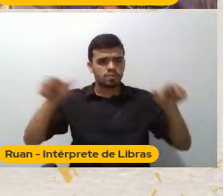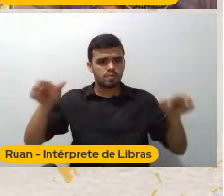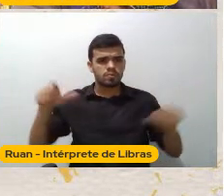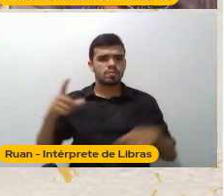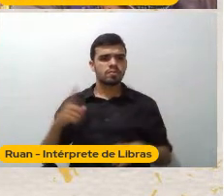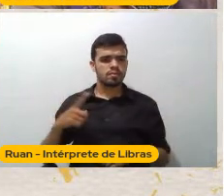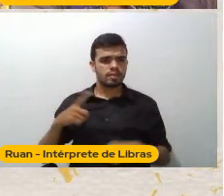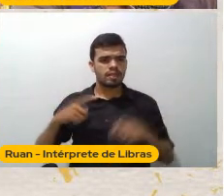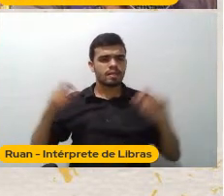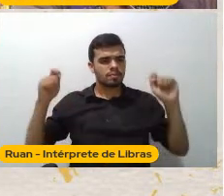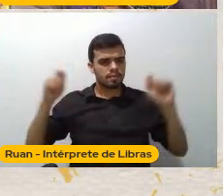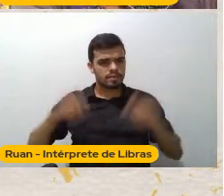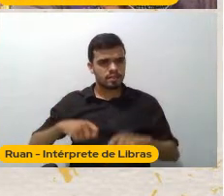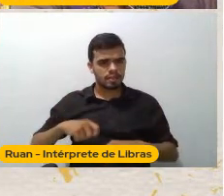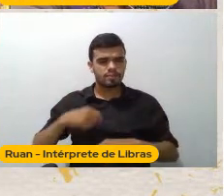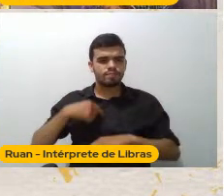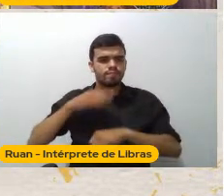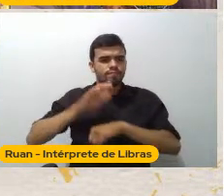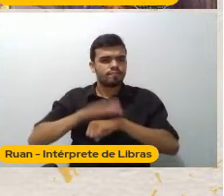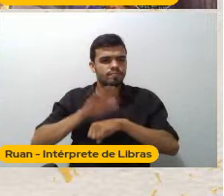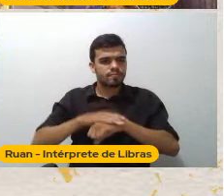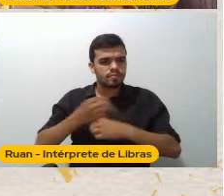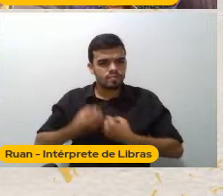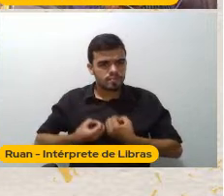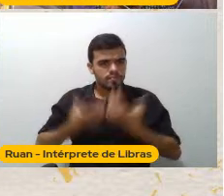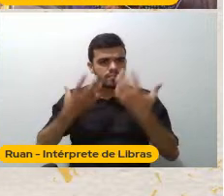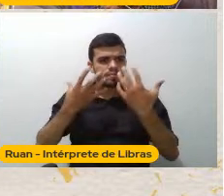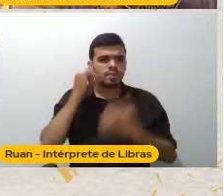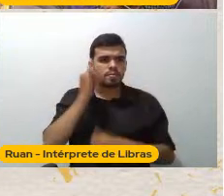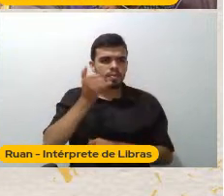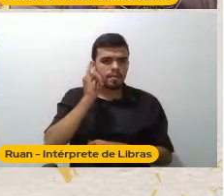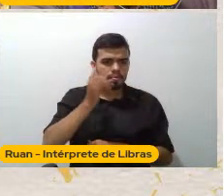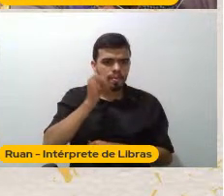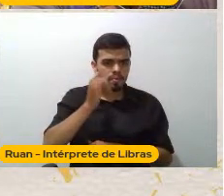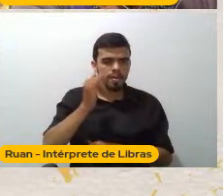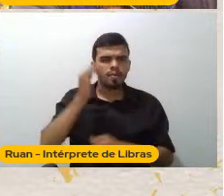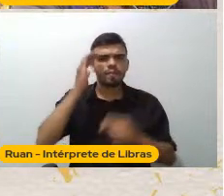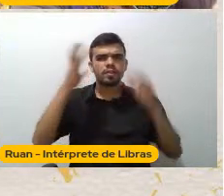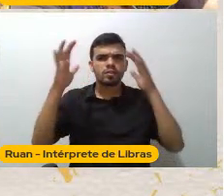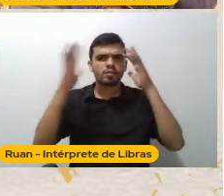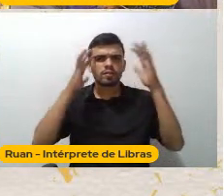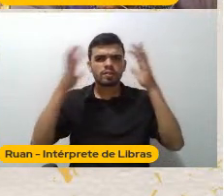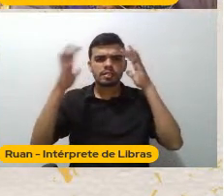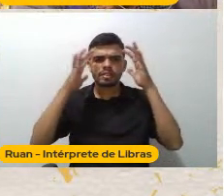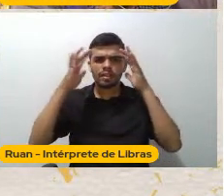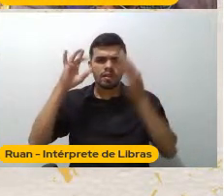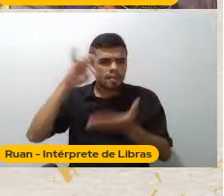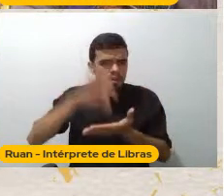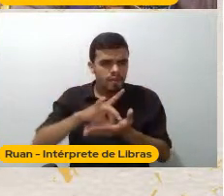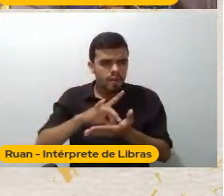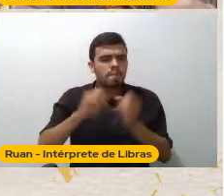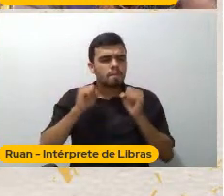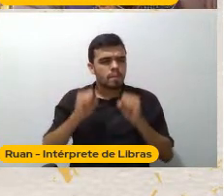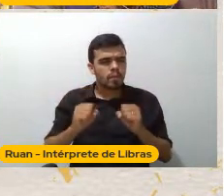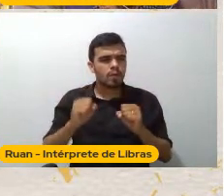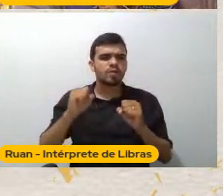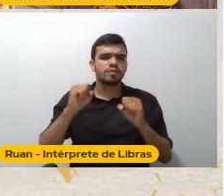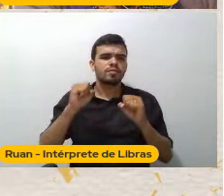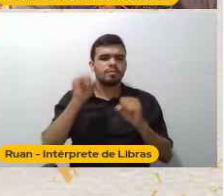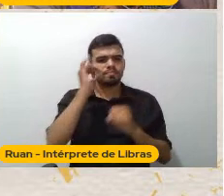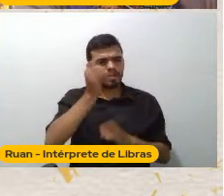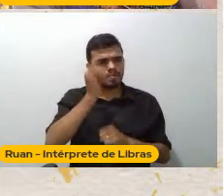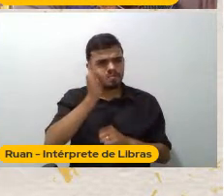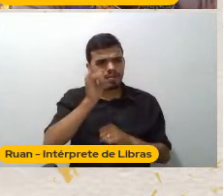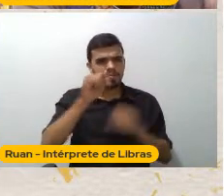se narrar Todo sujeito Tem capacidade De ficcionalizar O real Para entender A realidade E é só aí